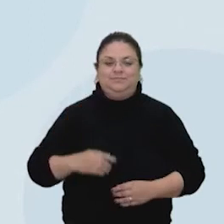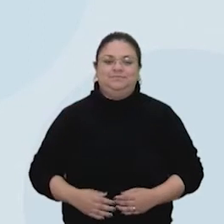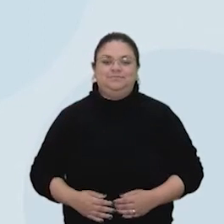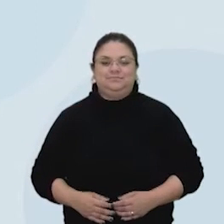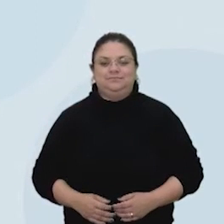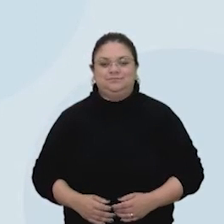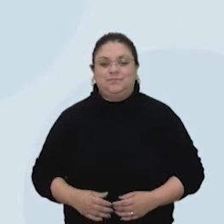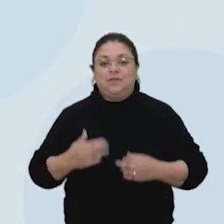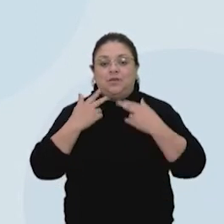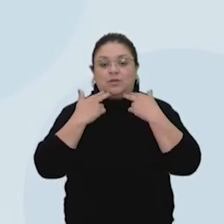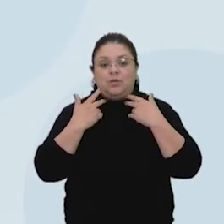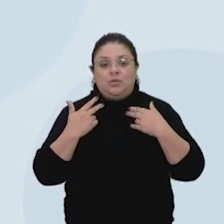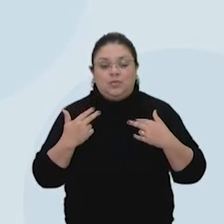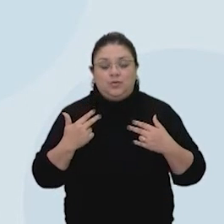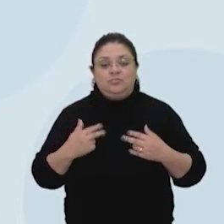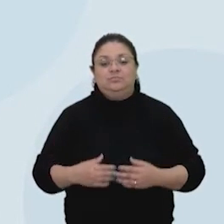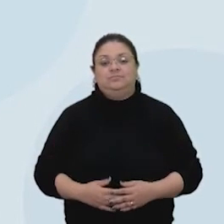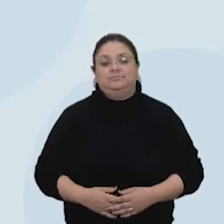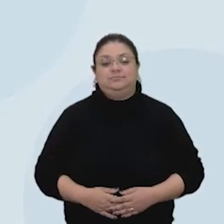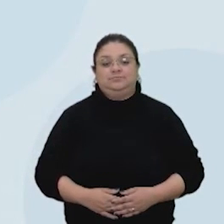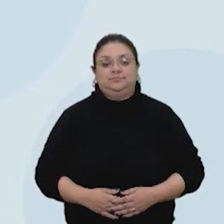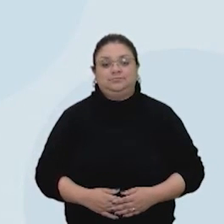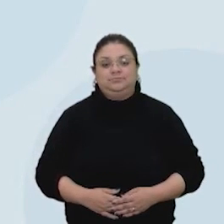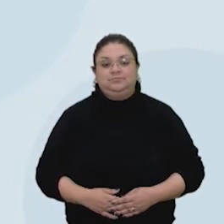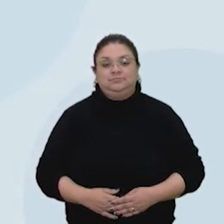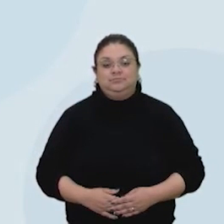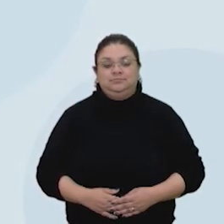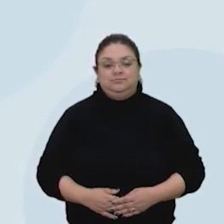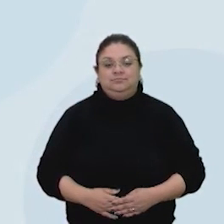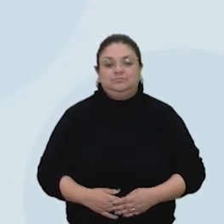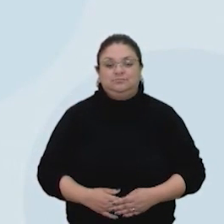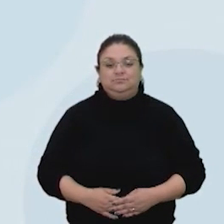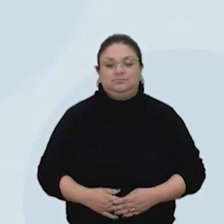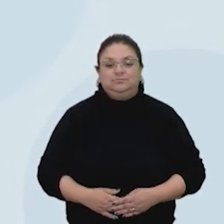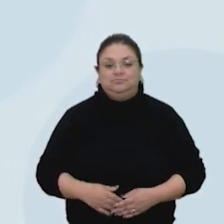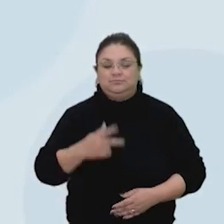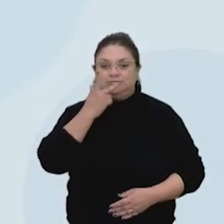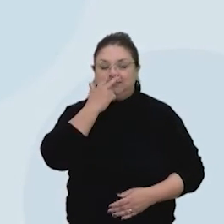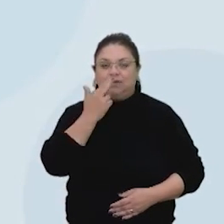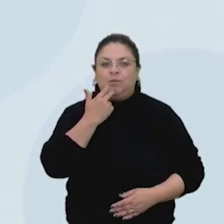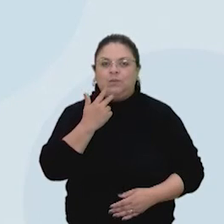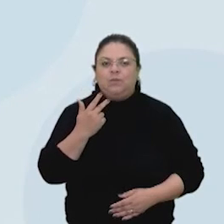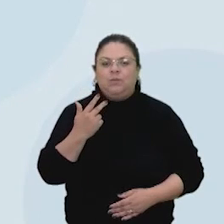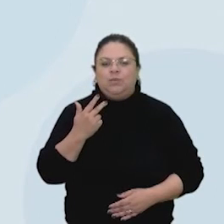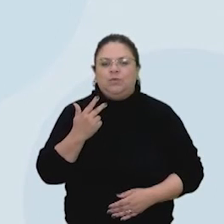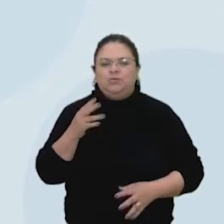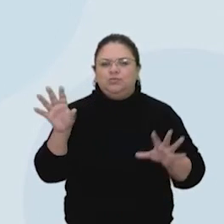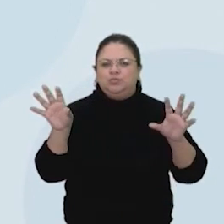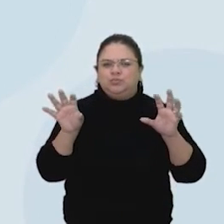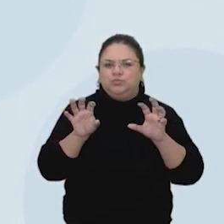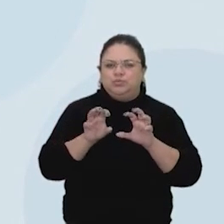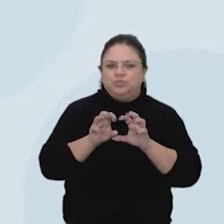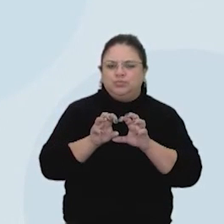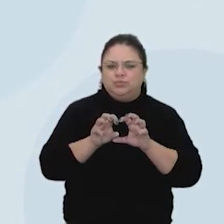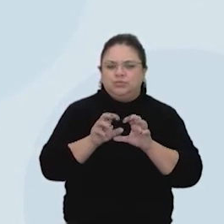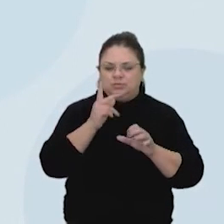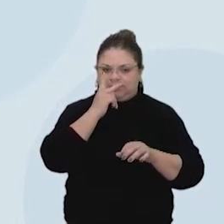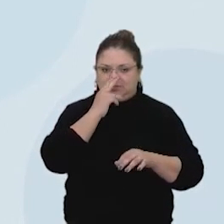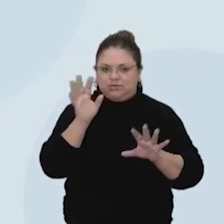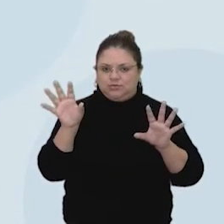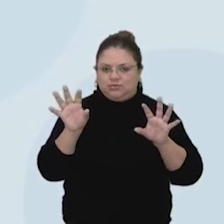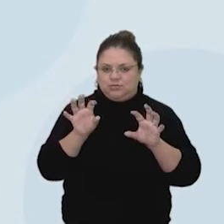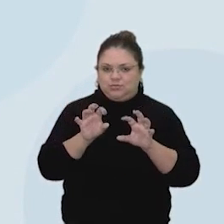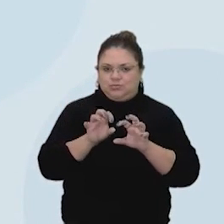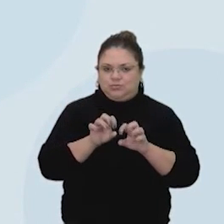na cor, o autor preferiu cores mais neutras e escuras. Sóbrias. Sóbrias.